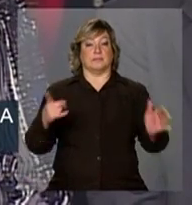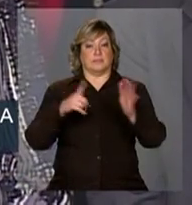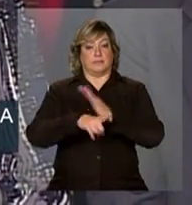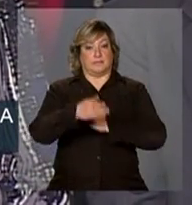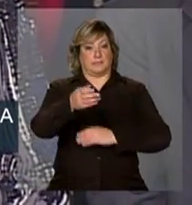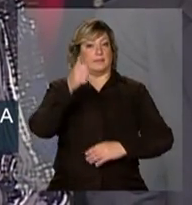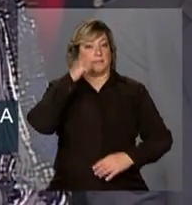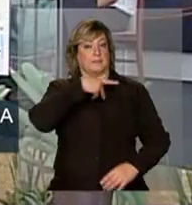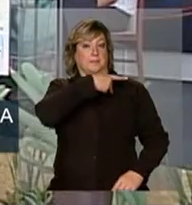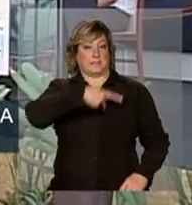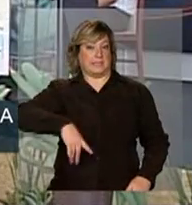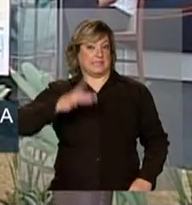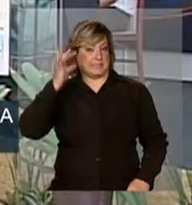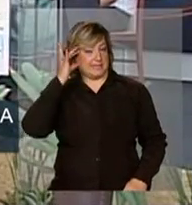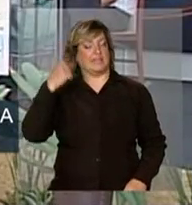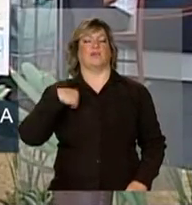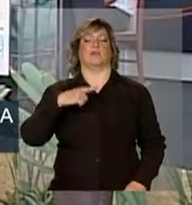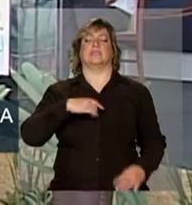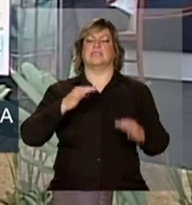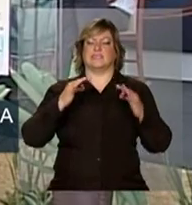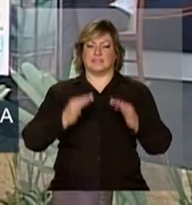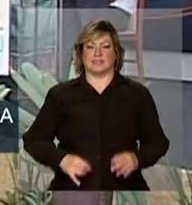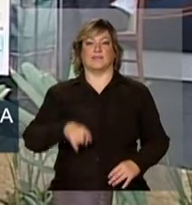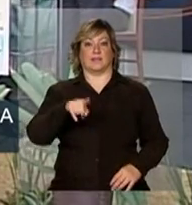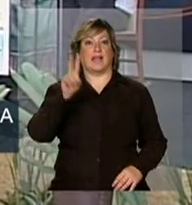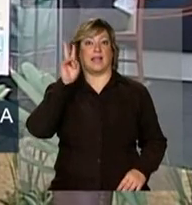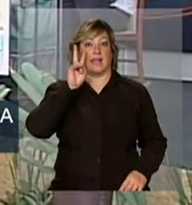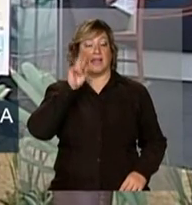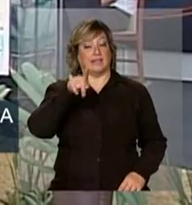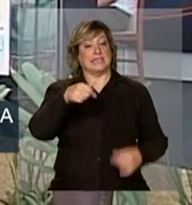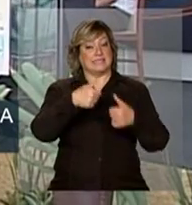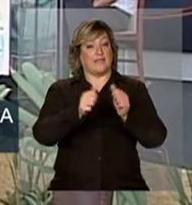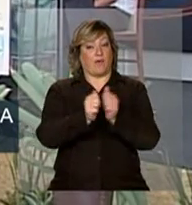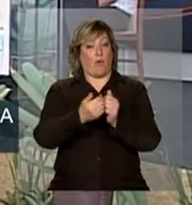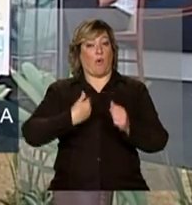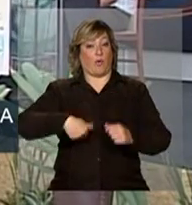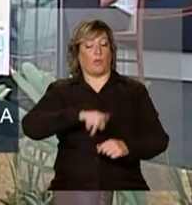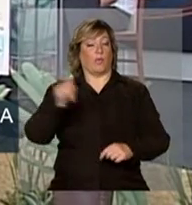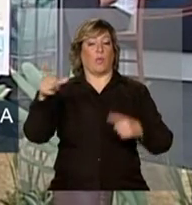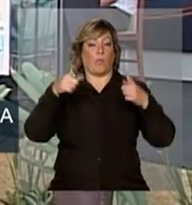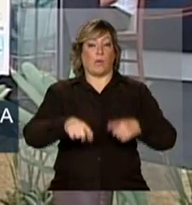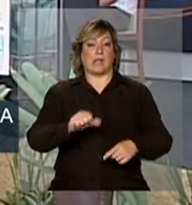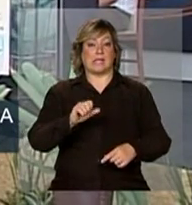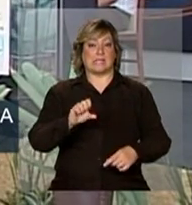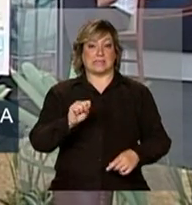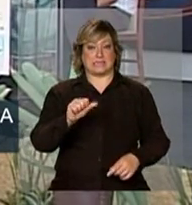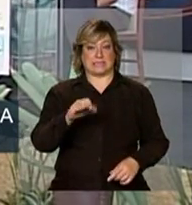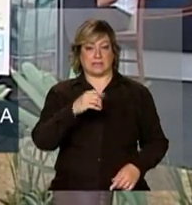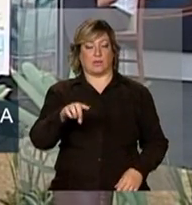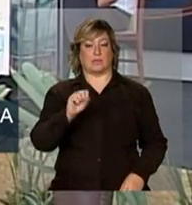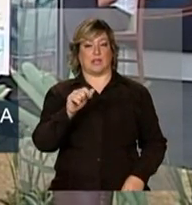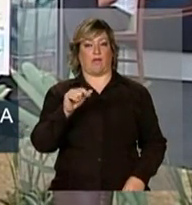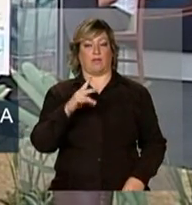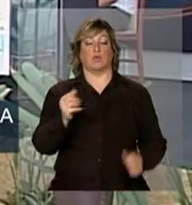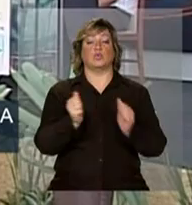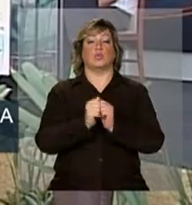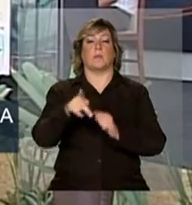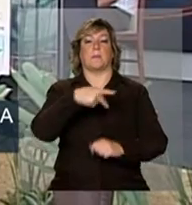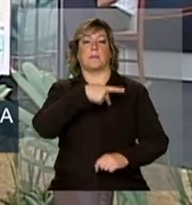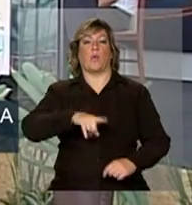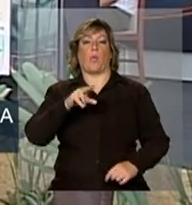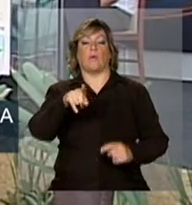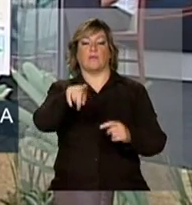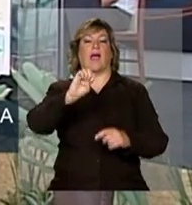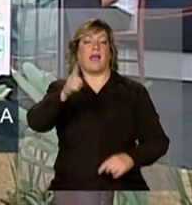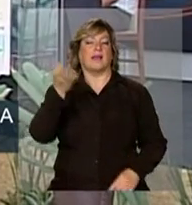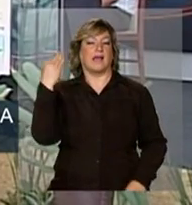Senhora presidenta Dilma, eu tenho certeza que a senhora lembra. A senhora esteve conosco lá em São Salvador junto com o presidente Lula na sua capacidade como ministra